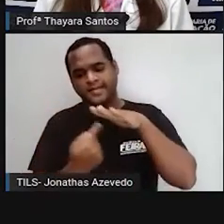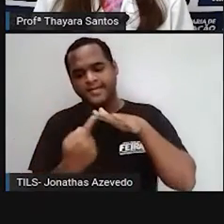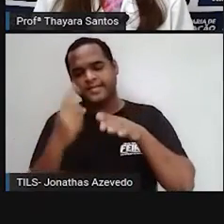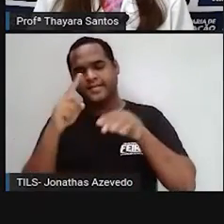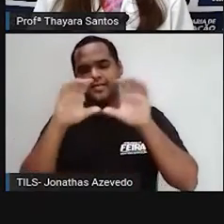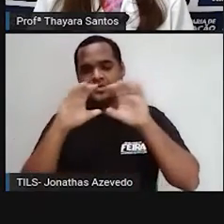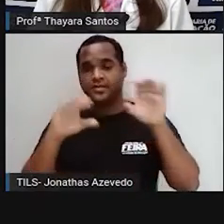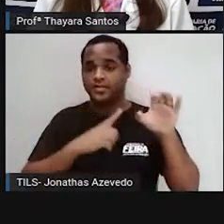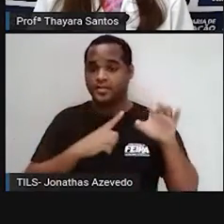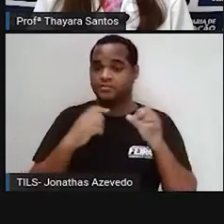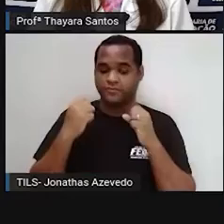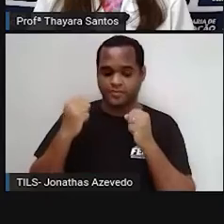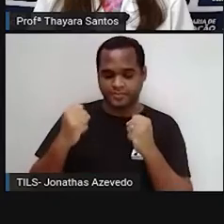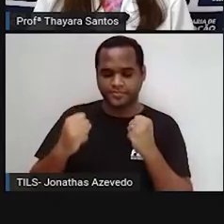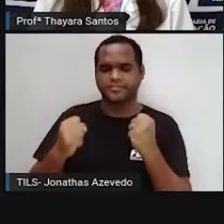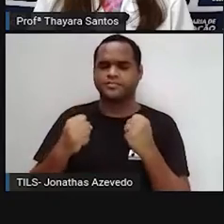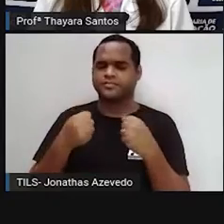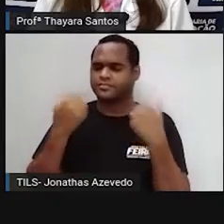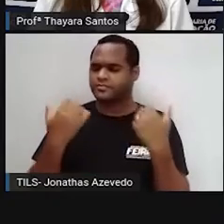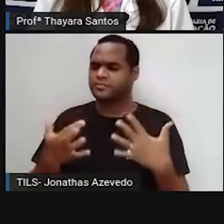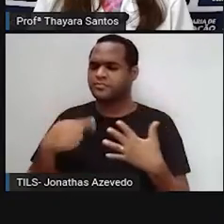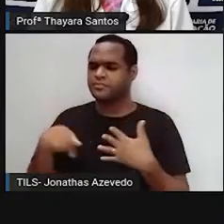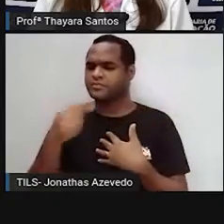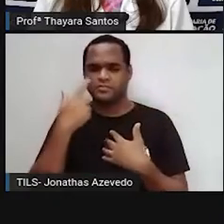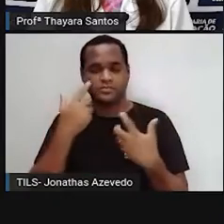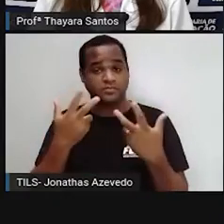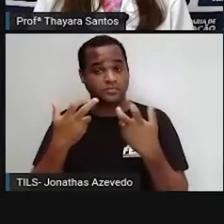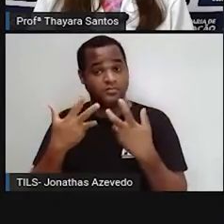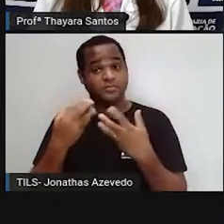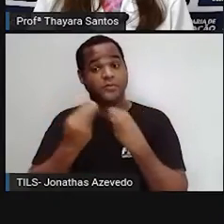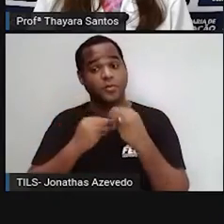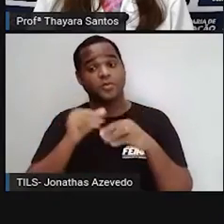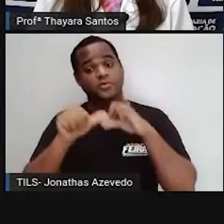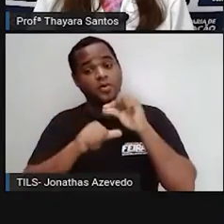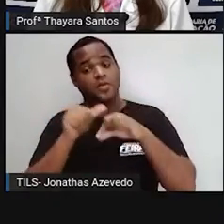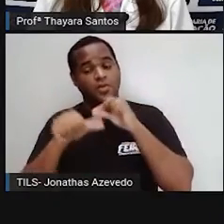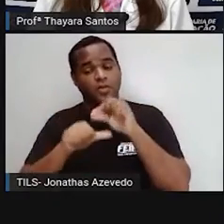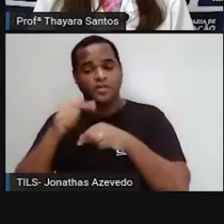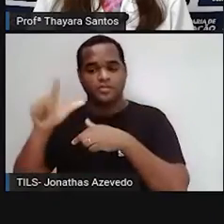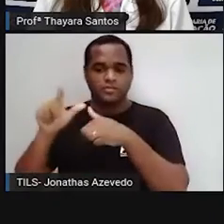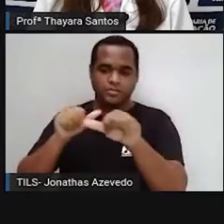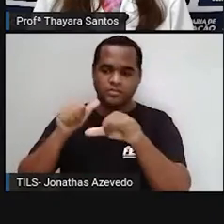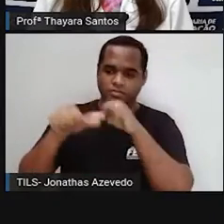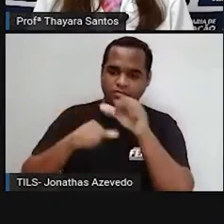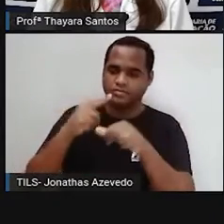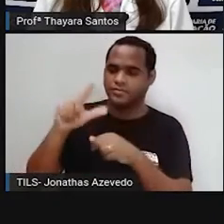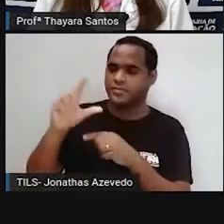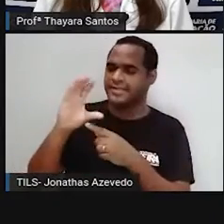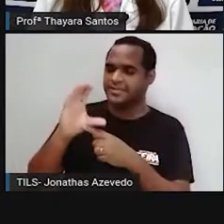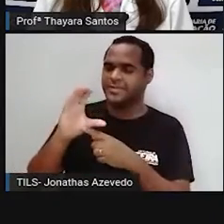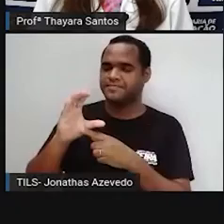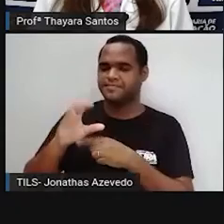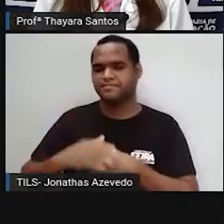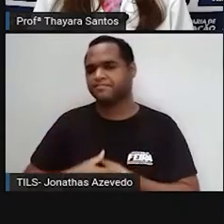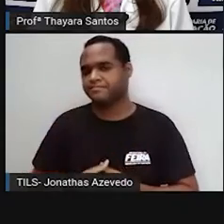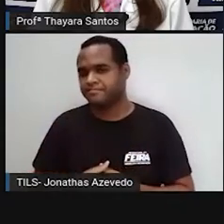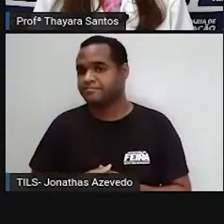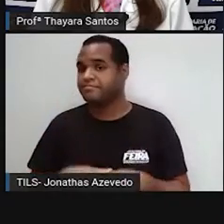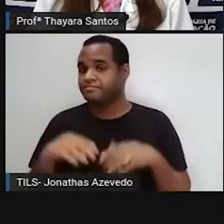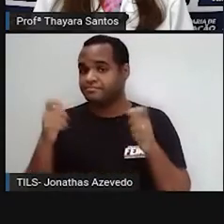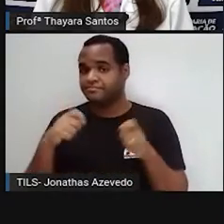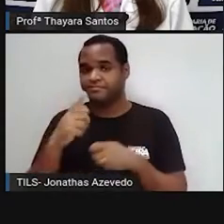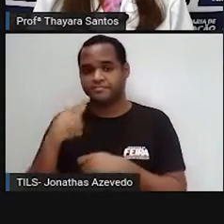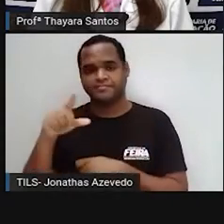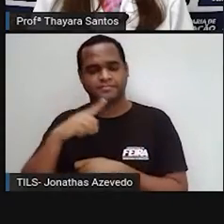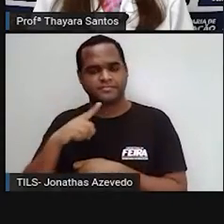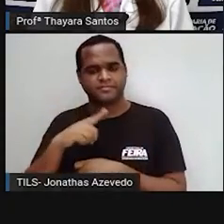maior o efeito estufa. E aí, a gente tem o que a gente chama de mudanças climáticas, tá? Então, essas mudanças